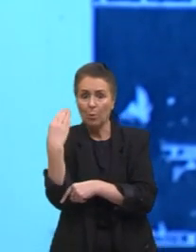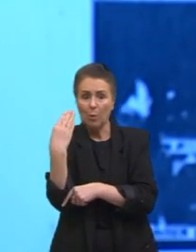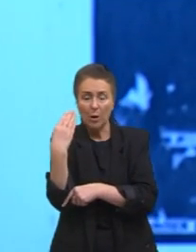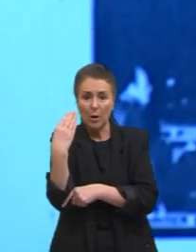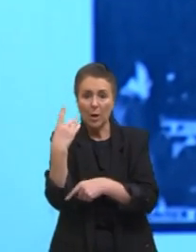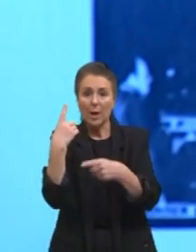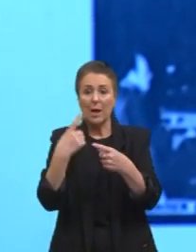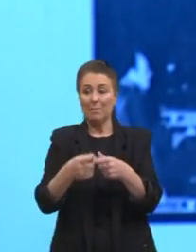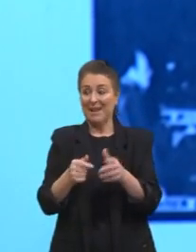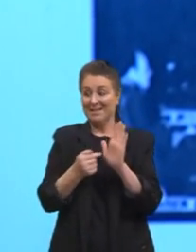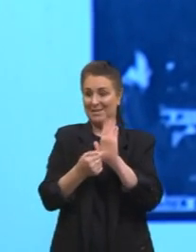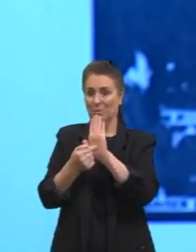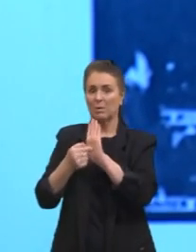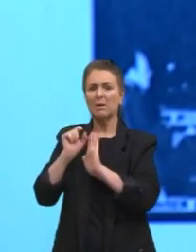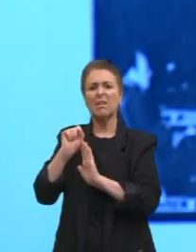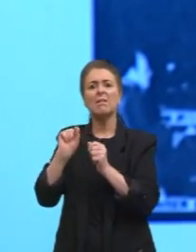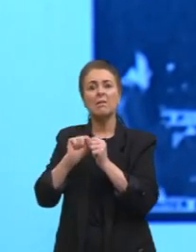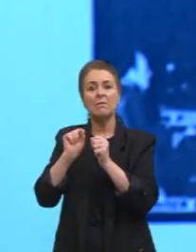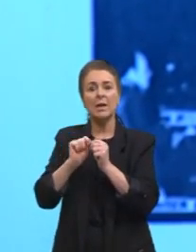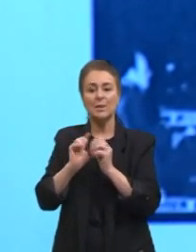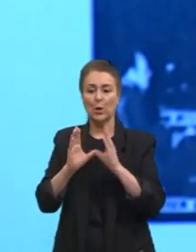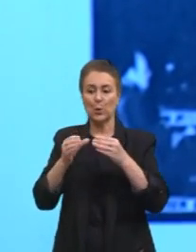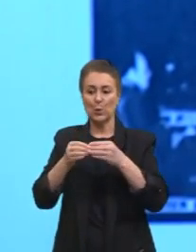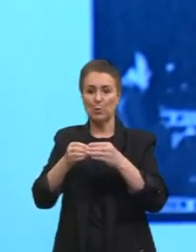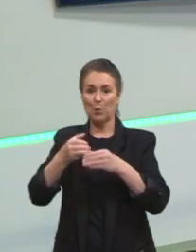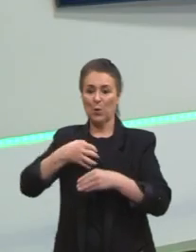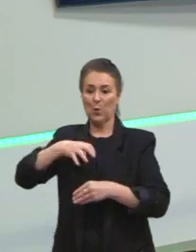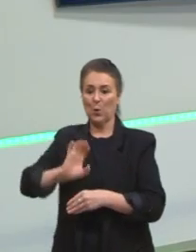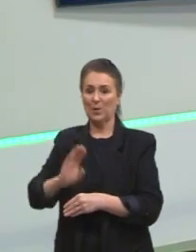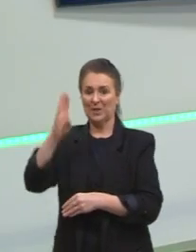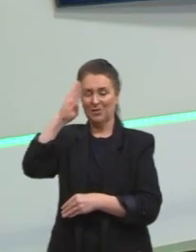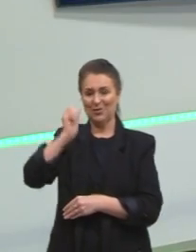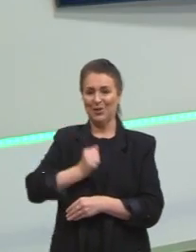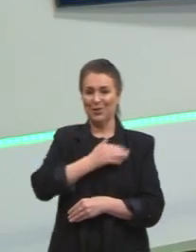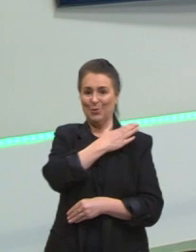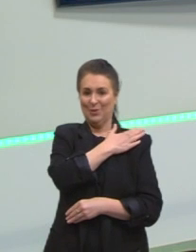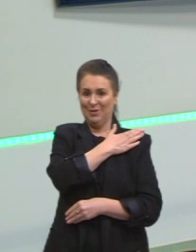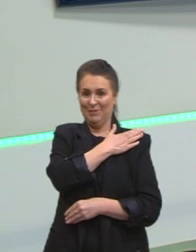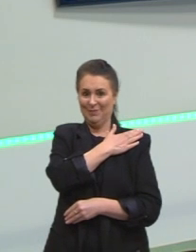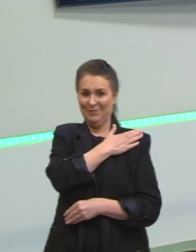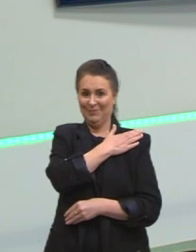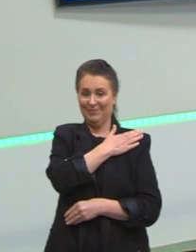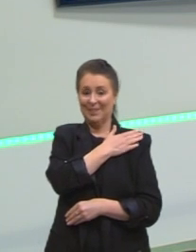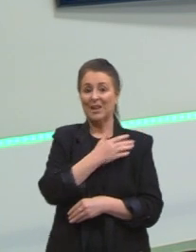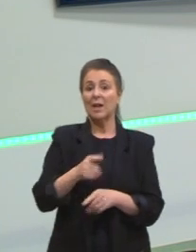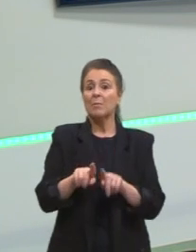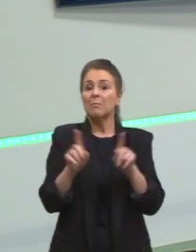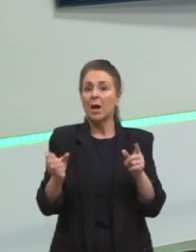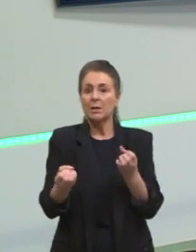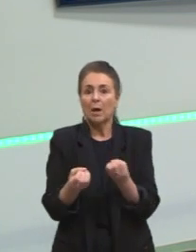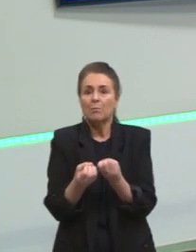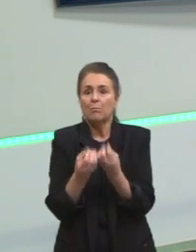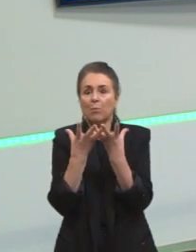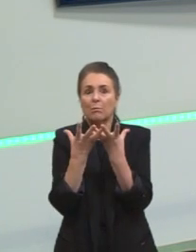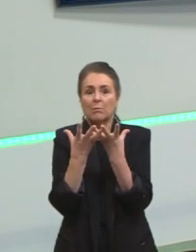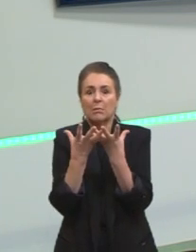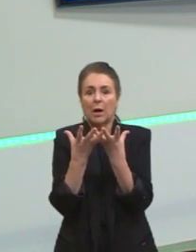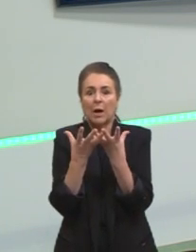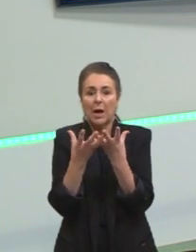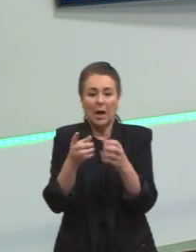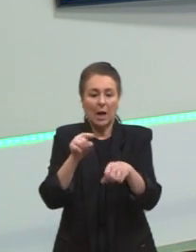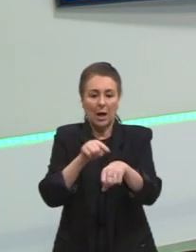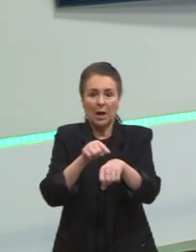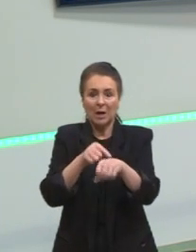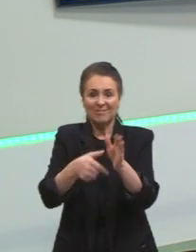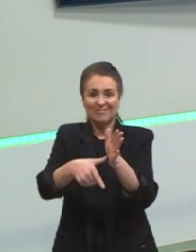terroristas, guerrilheiros, opositores da ditadura militar. Mas o que acontece? A bomba estoura, antes da hora,